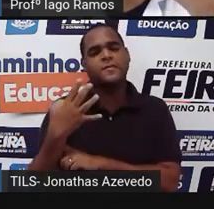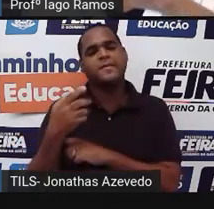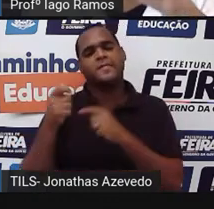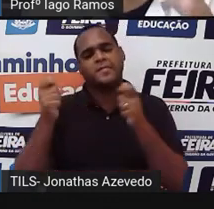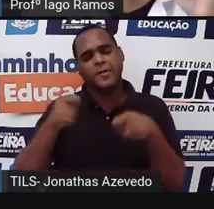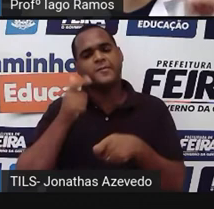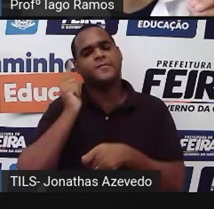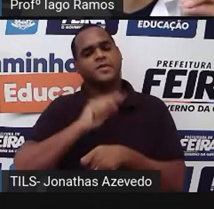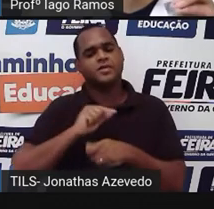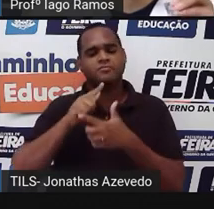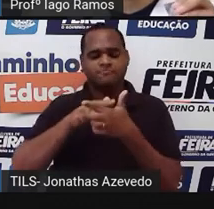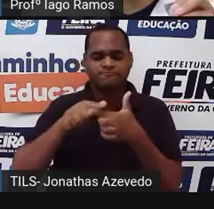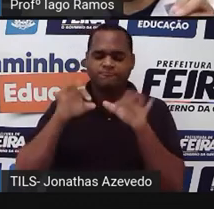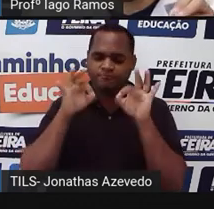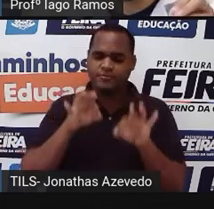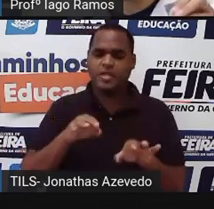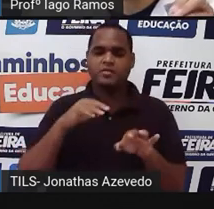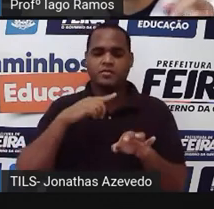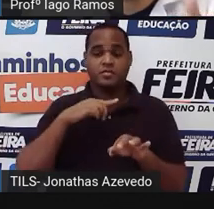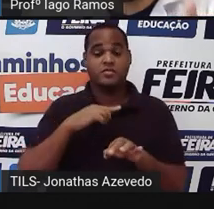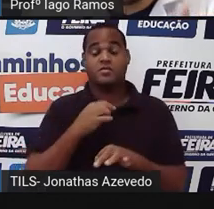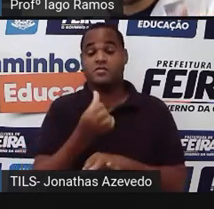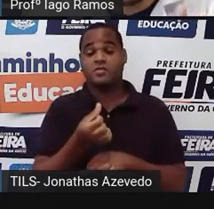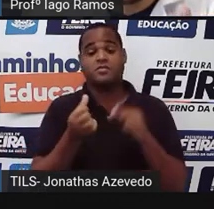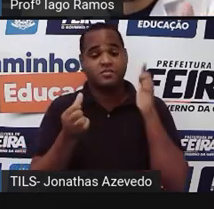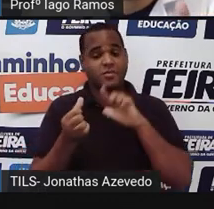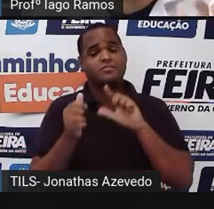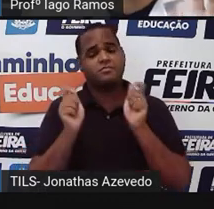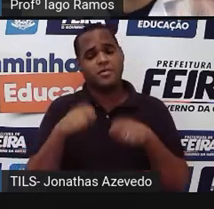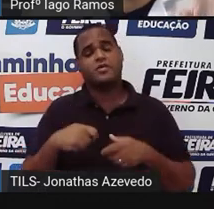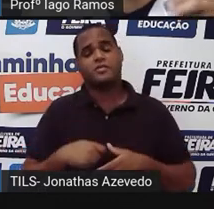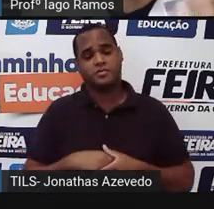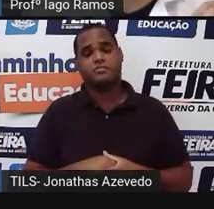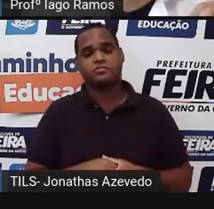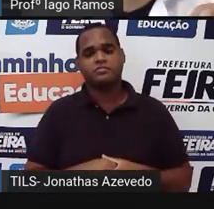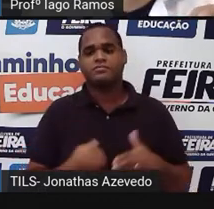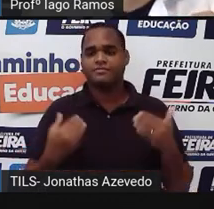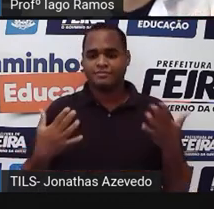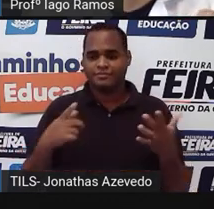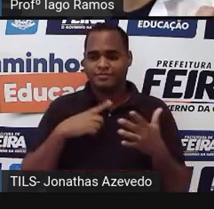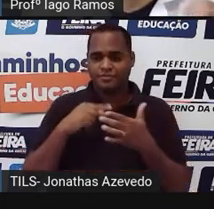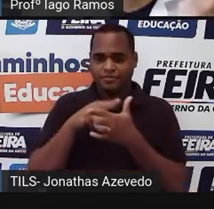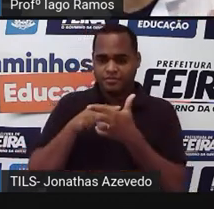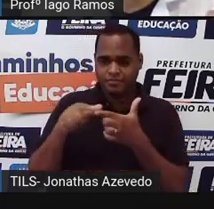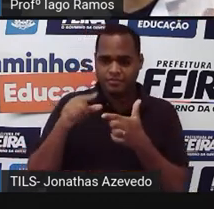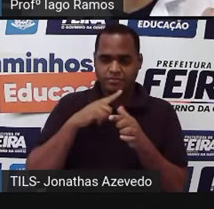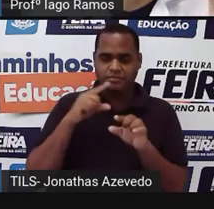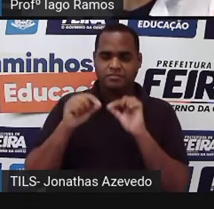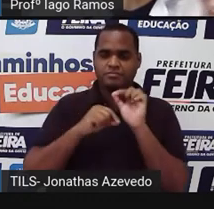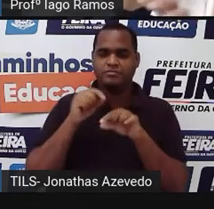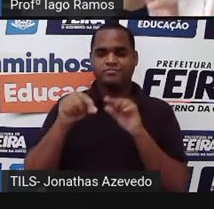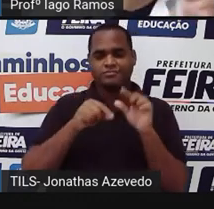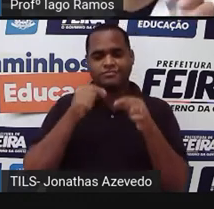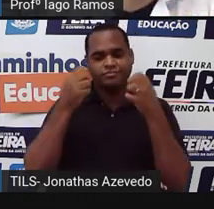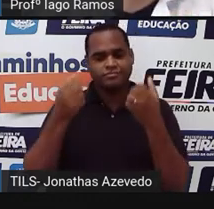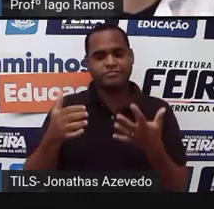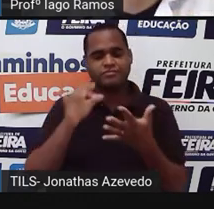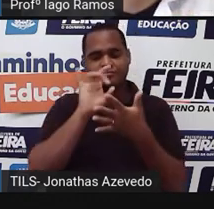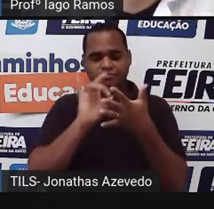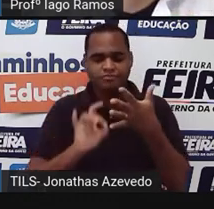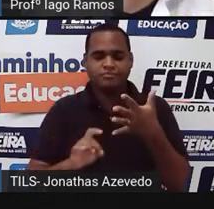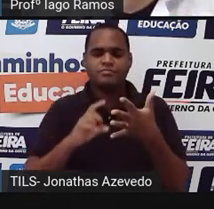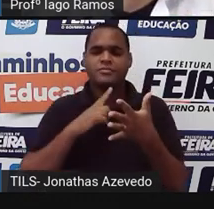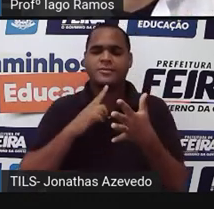consigo fazer uma divisão exata com seis tá bom? então aqui na divisão só tem esse detalhezinho que quando você for fazer a